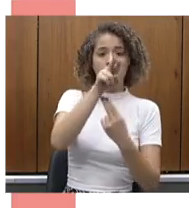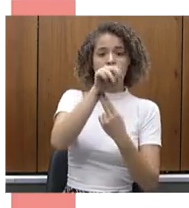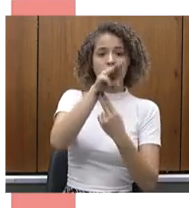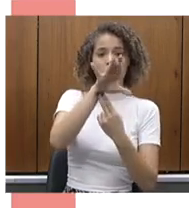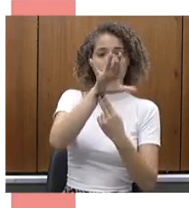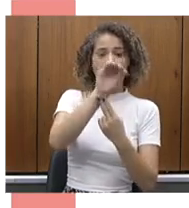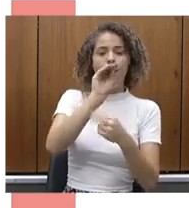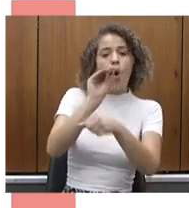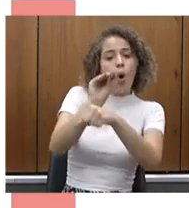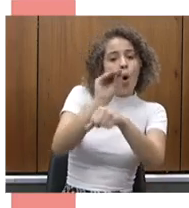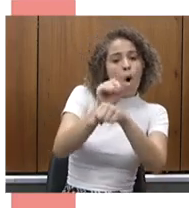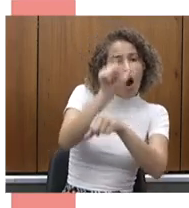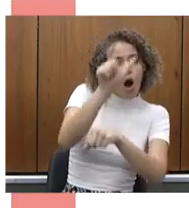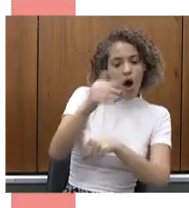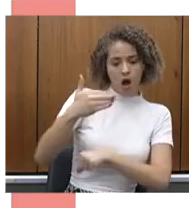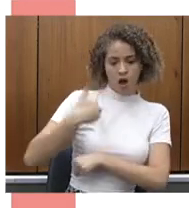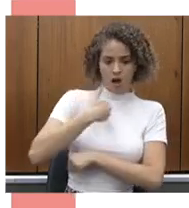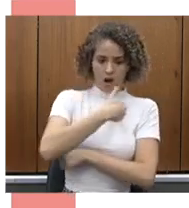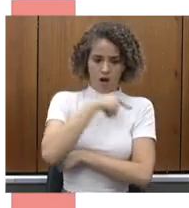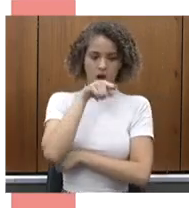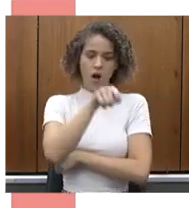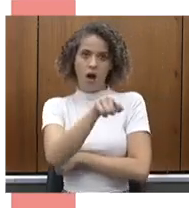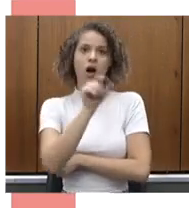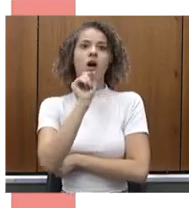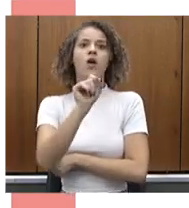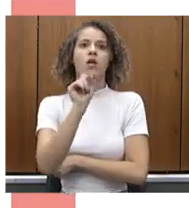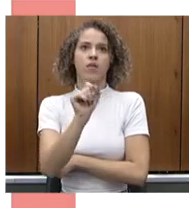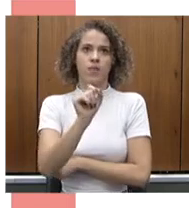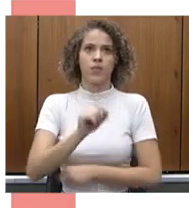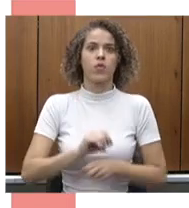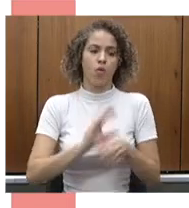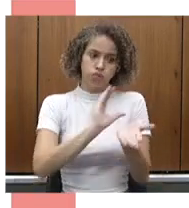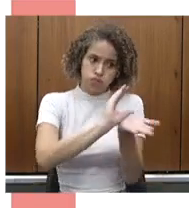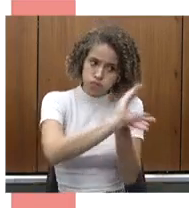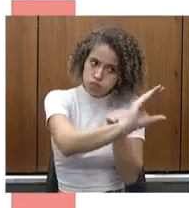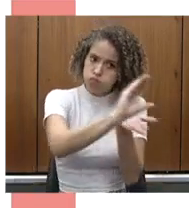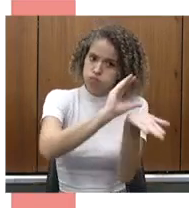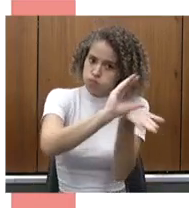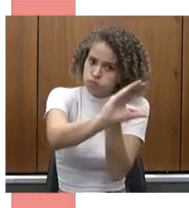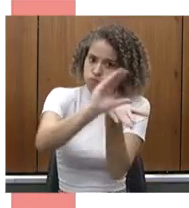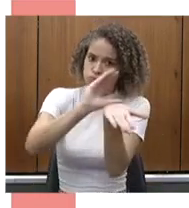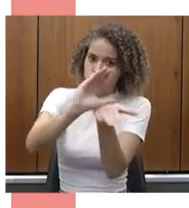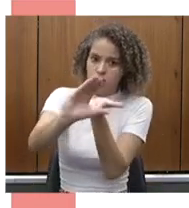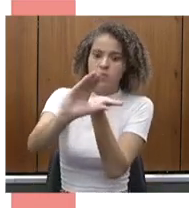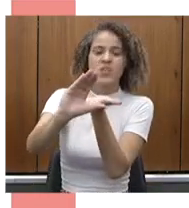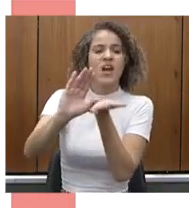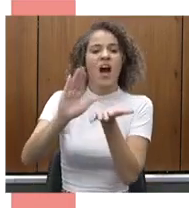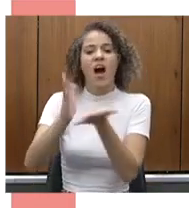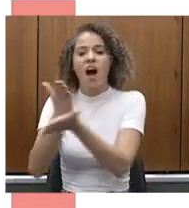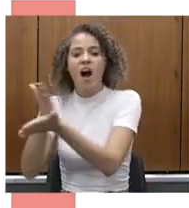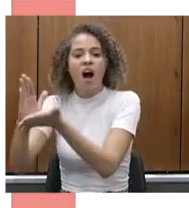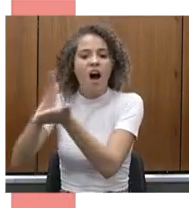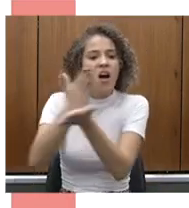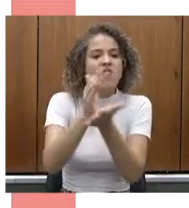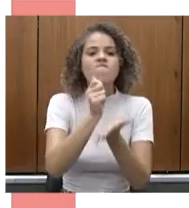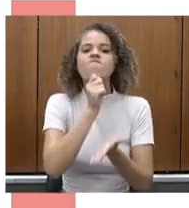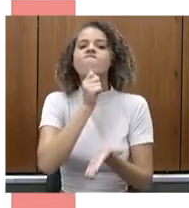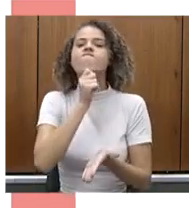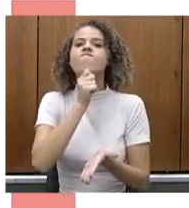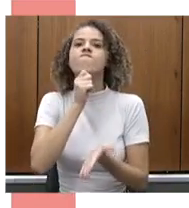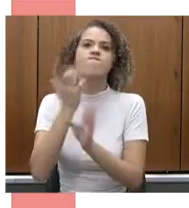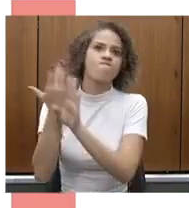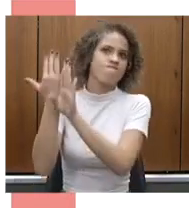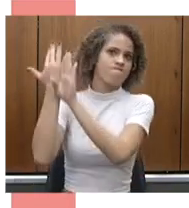promoção da saúde pública. Mas olha como isso ficava no discurso, em termos práticos não acontecia há anos atrás,